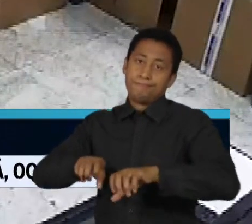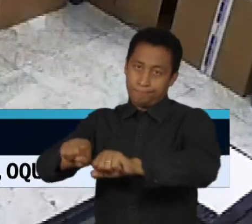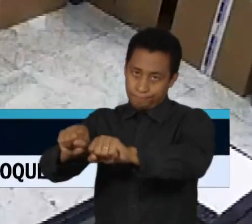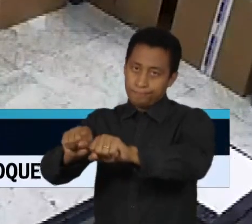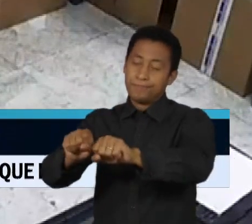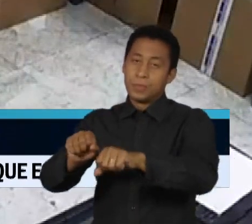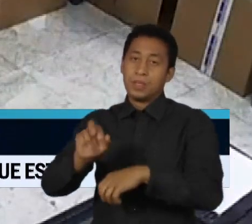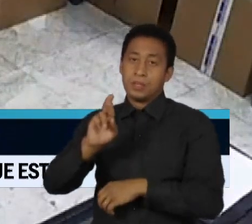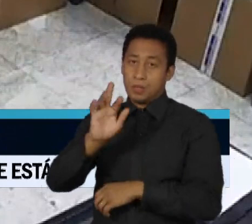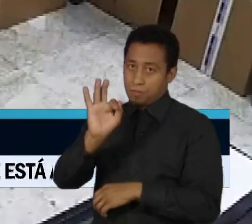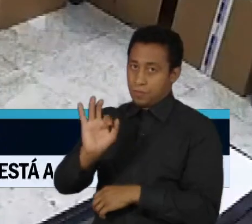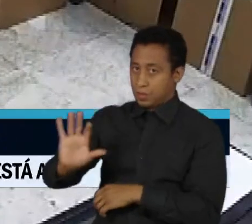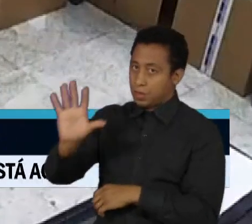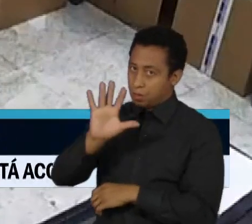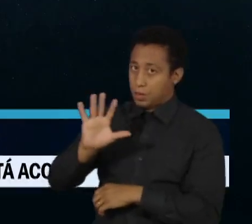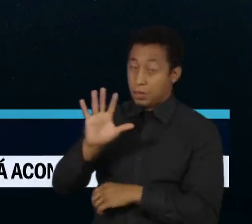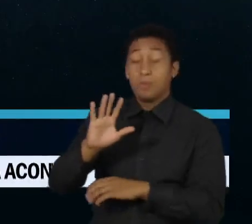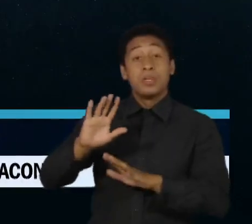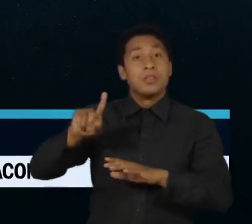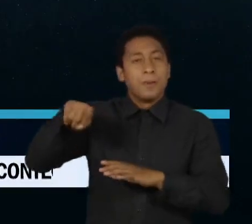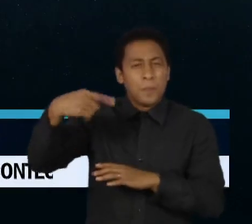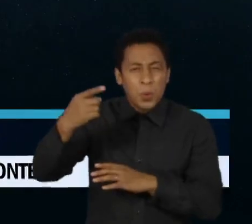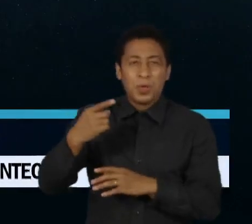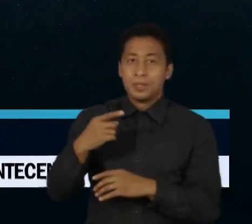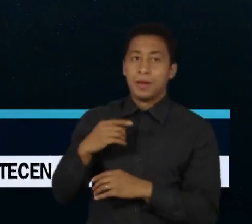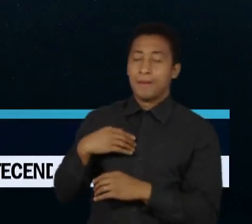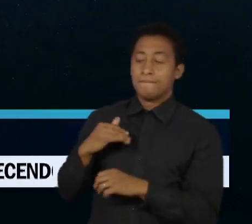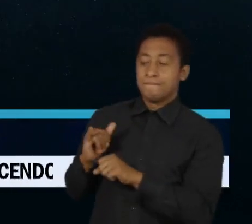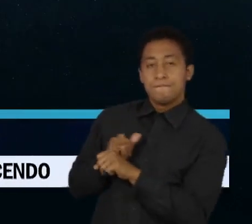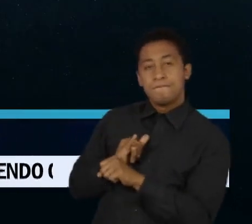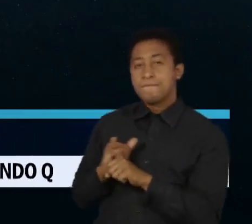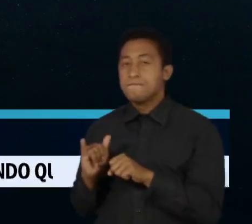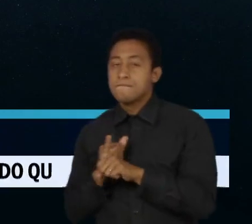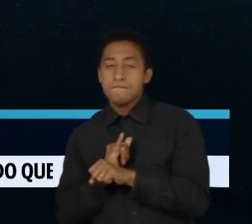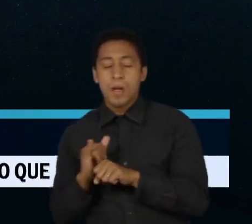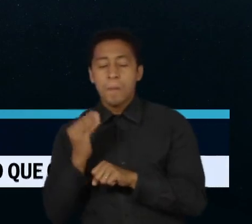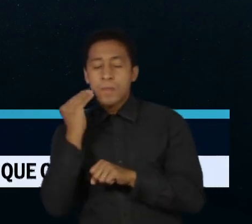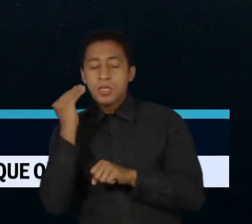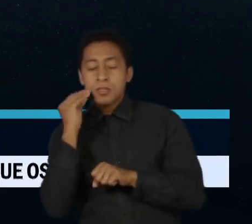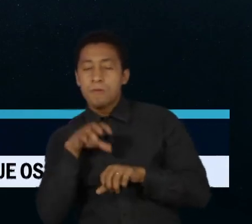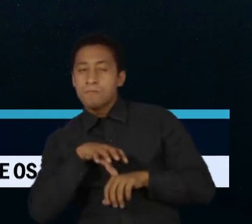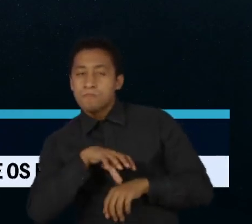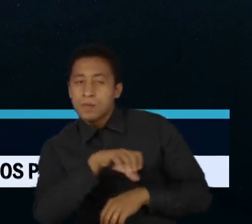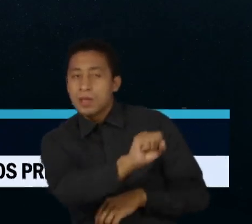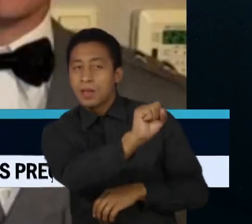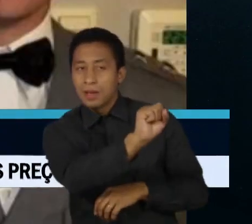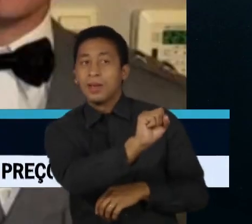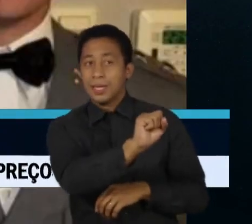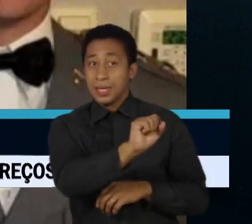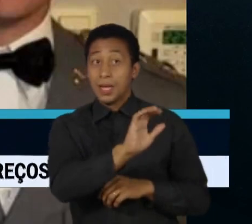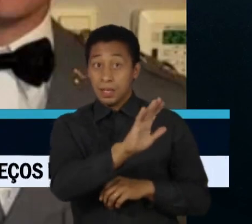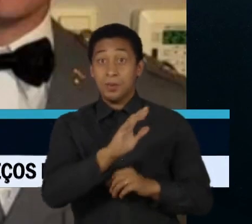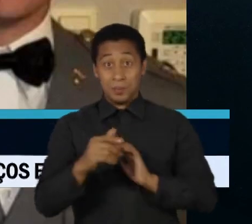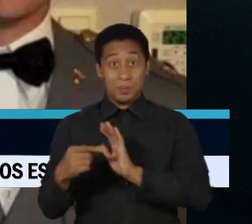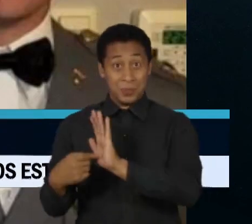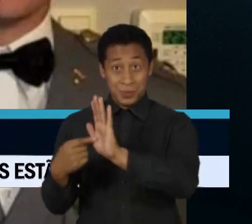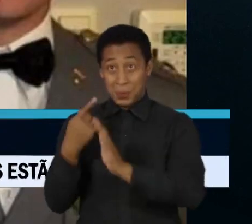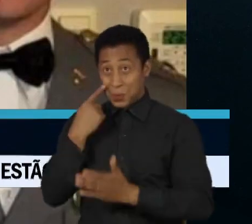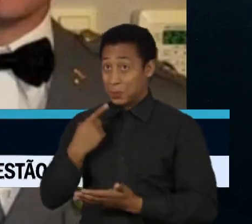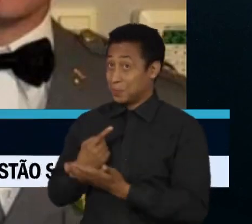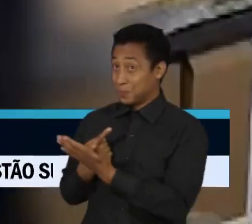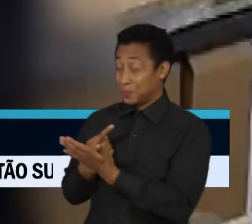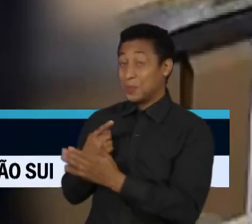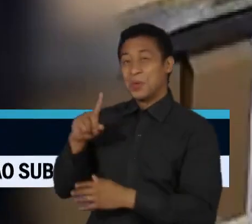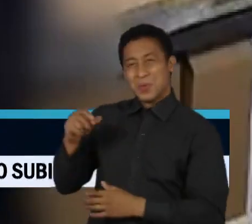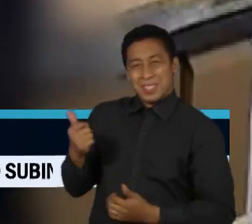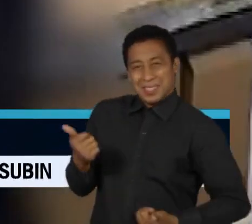diante, o governo fez inúmeras tentativas de recuperar as caixas, envolvendo, inclusive, o ex-ajudante de ordens de